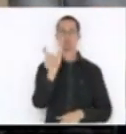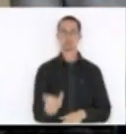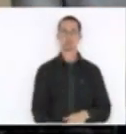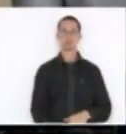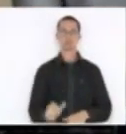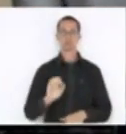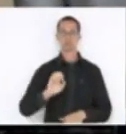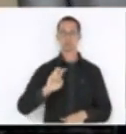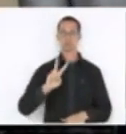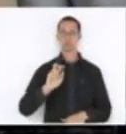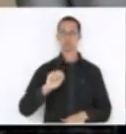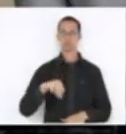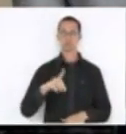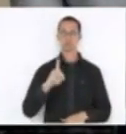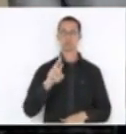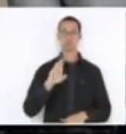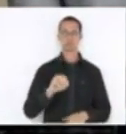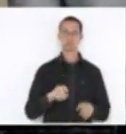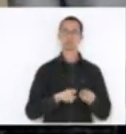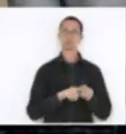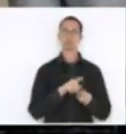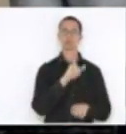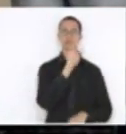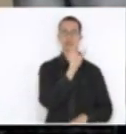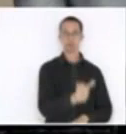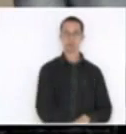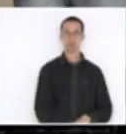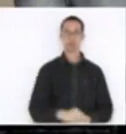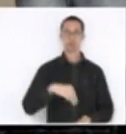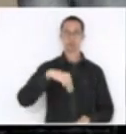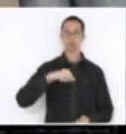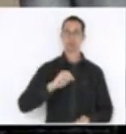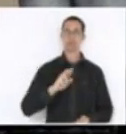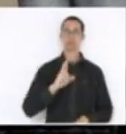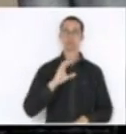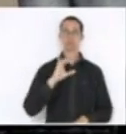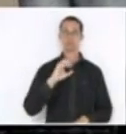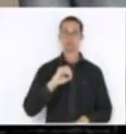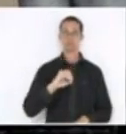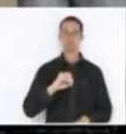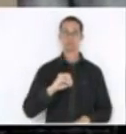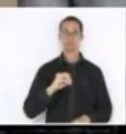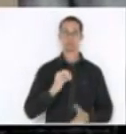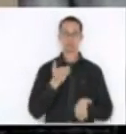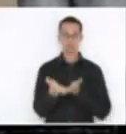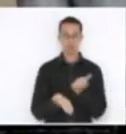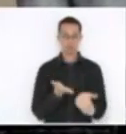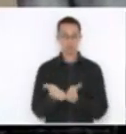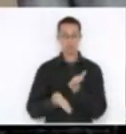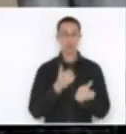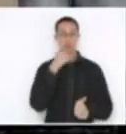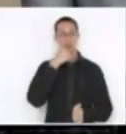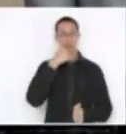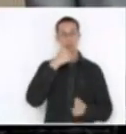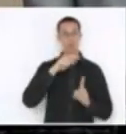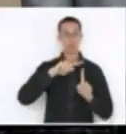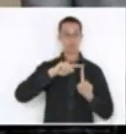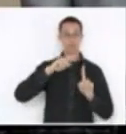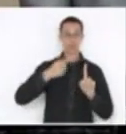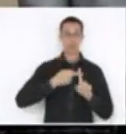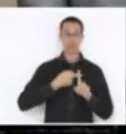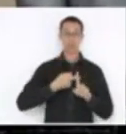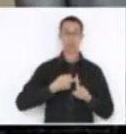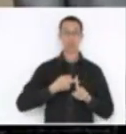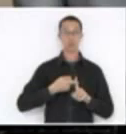Márcio Floriano Barbosa no resgate, agistante em trabalho de parto em região isolada por enchente no